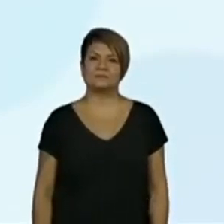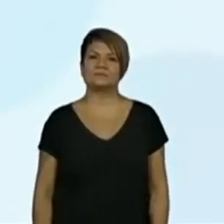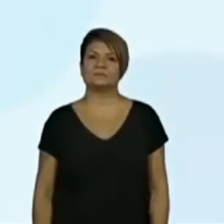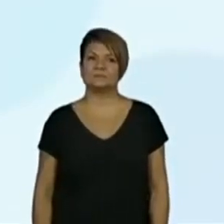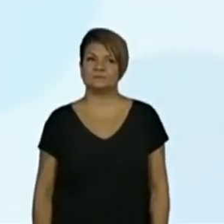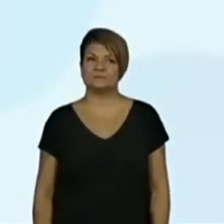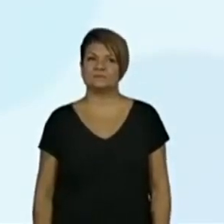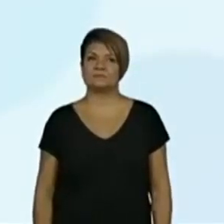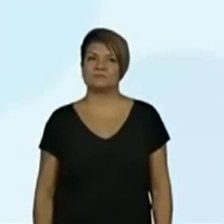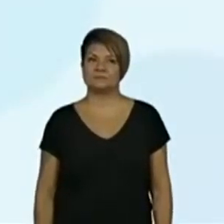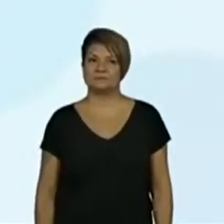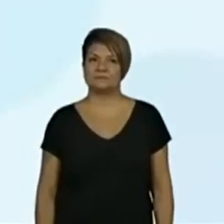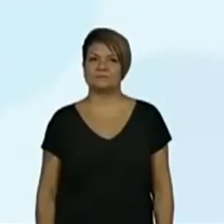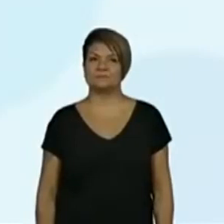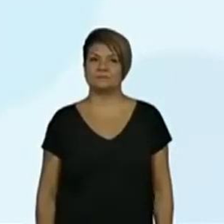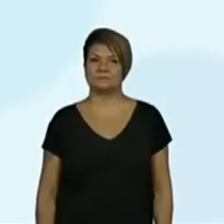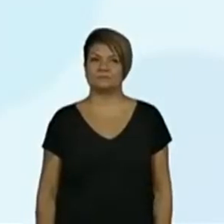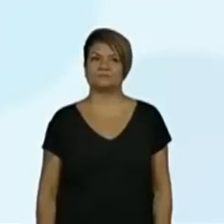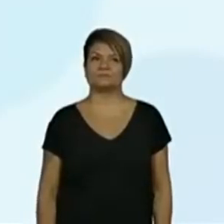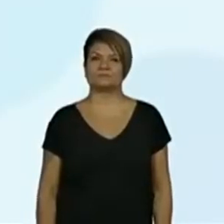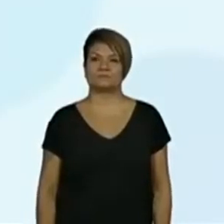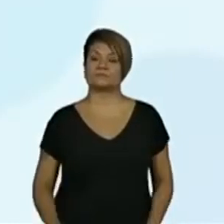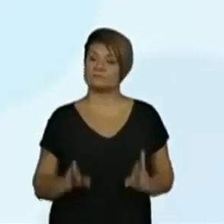Olha só. Olha só.